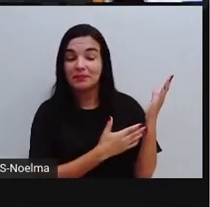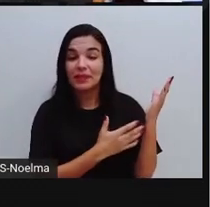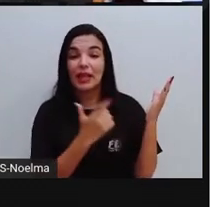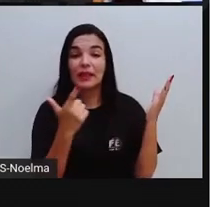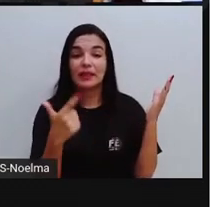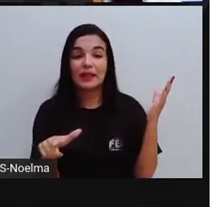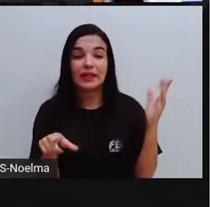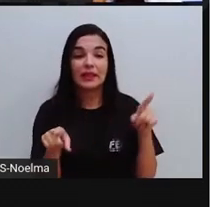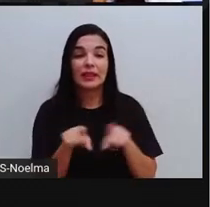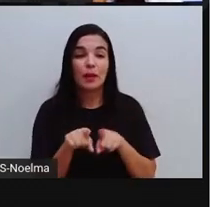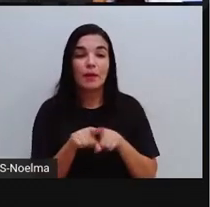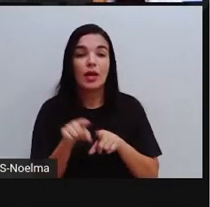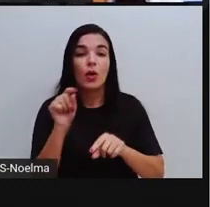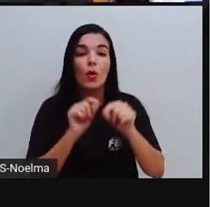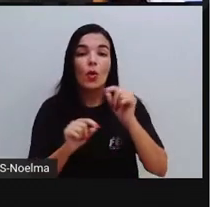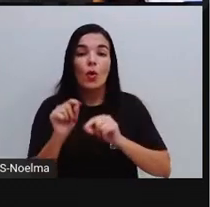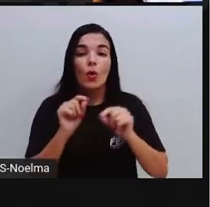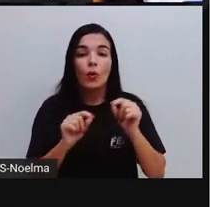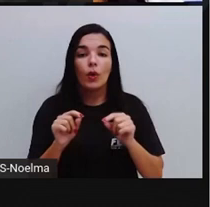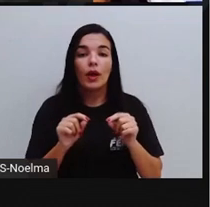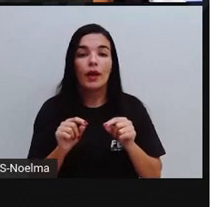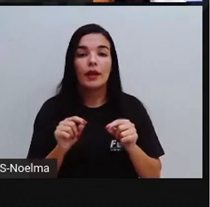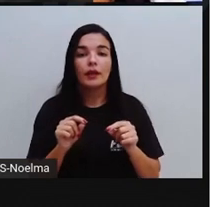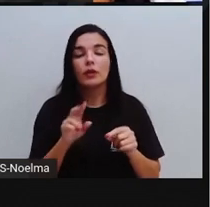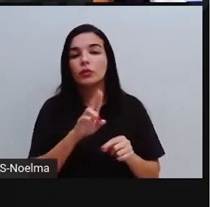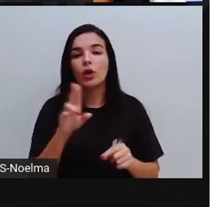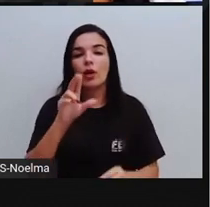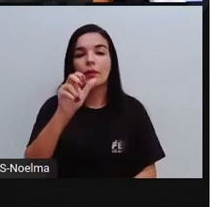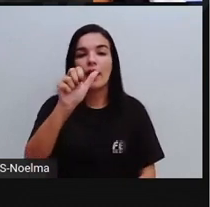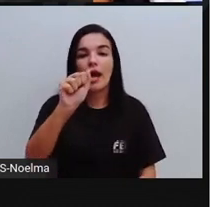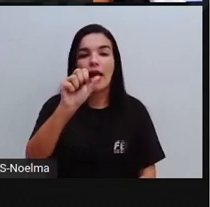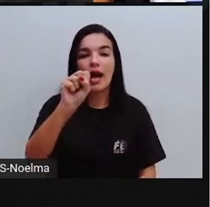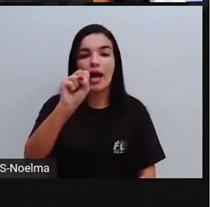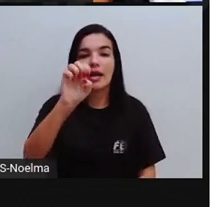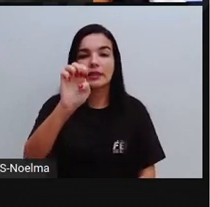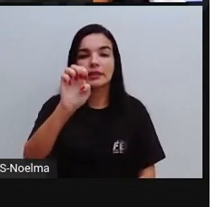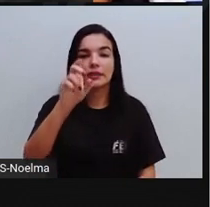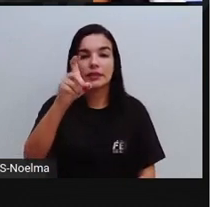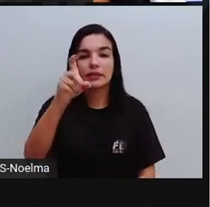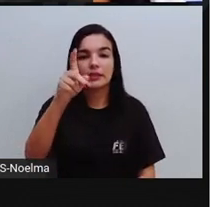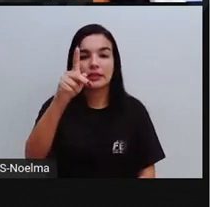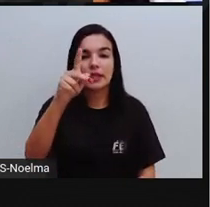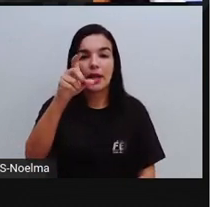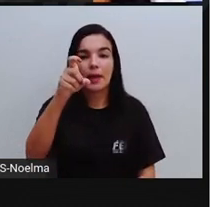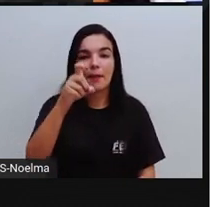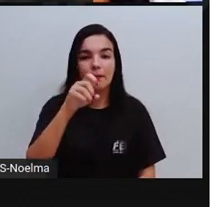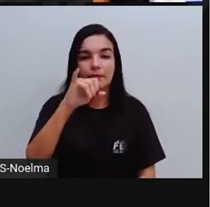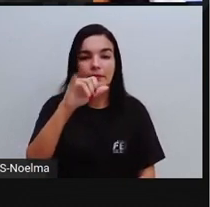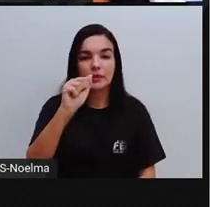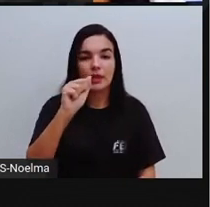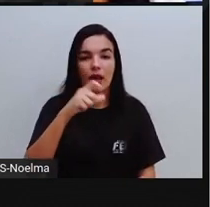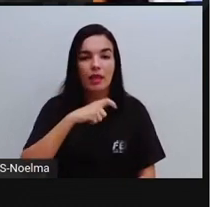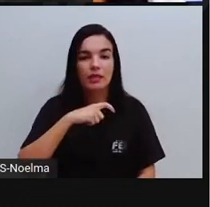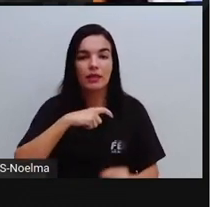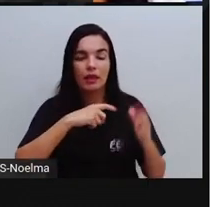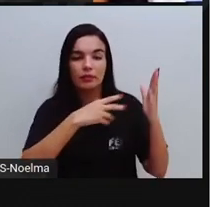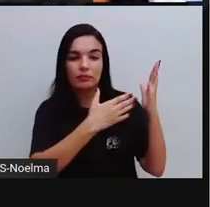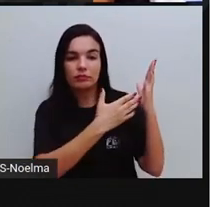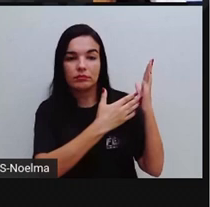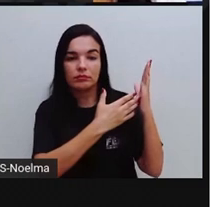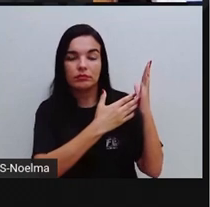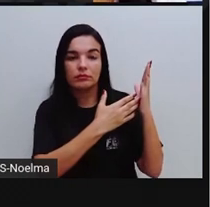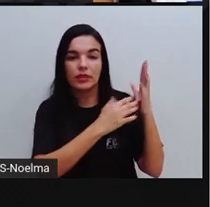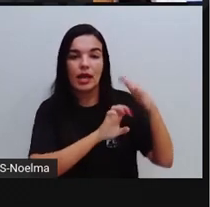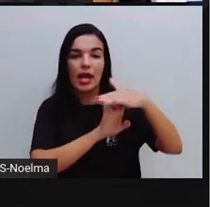texto publicitário, que é sobre a sepsia. Então, nós temos primeiro aqui no título, o símbolo da marca, né? A sepsia aqui.